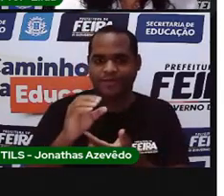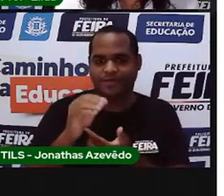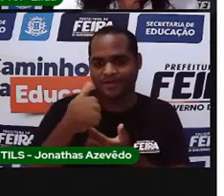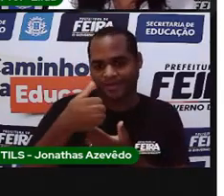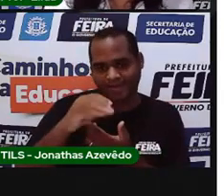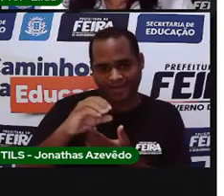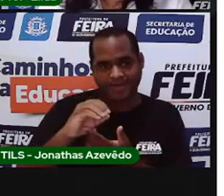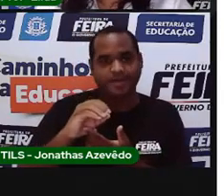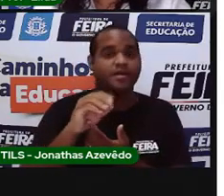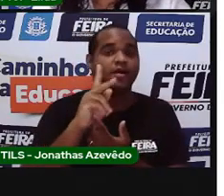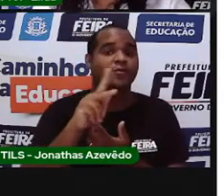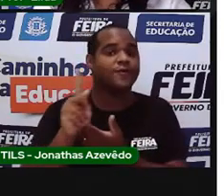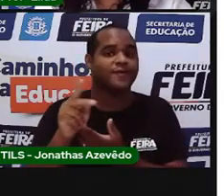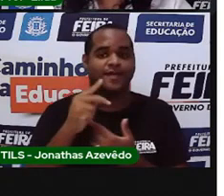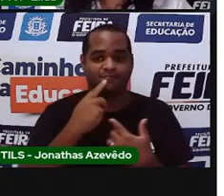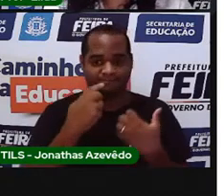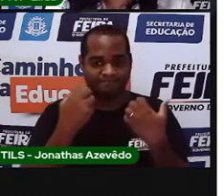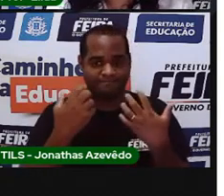A pró tem aqui.